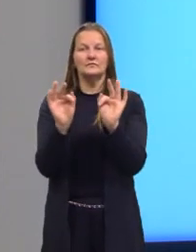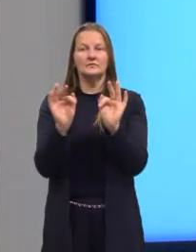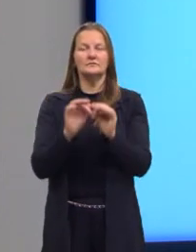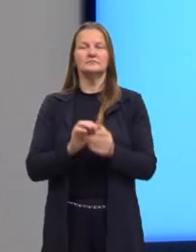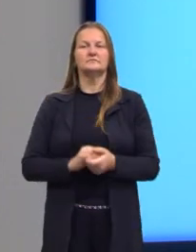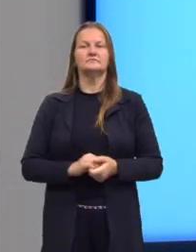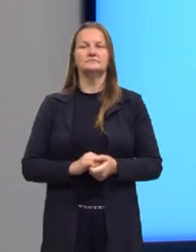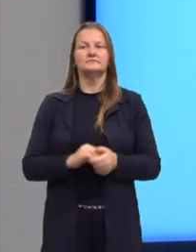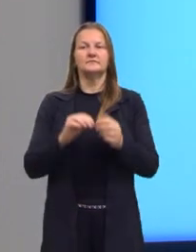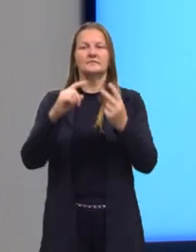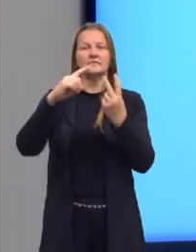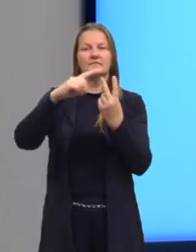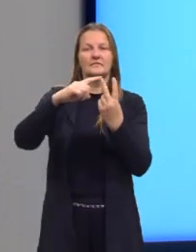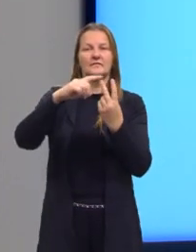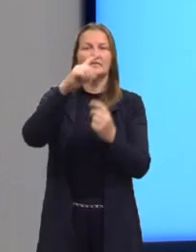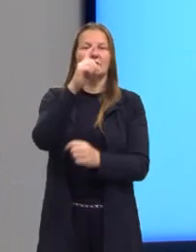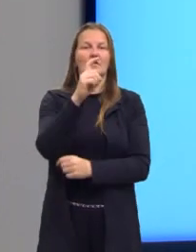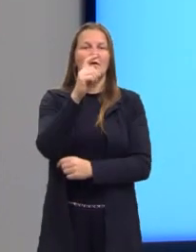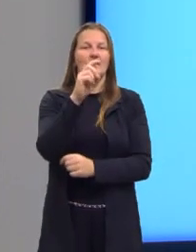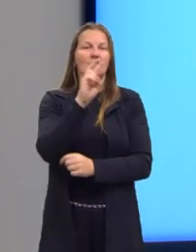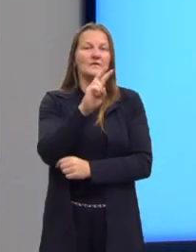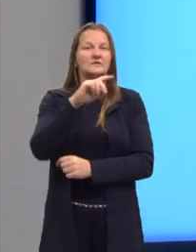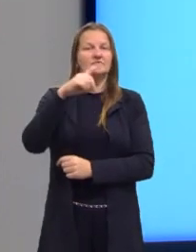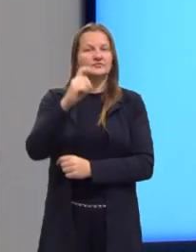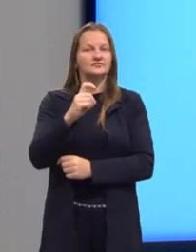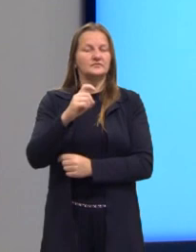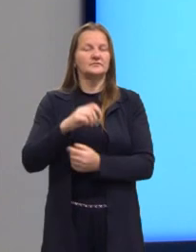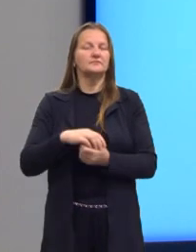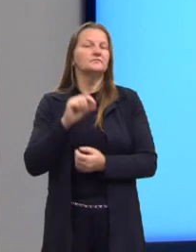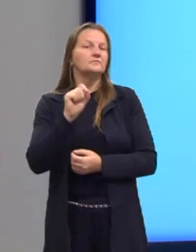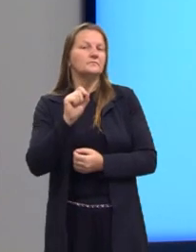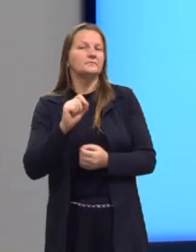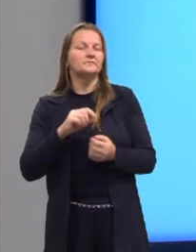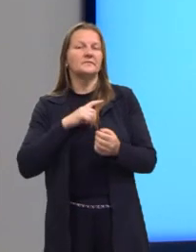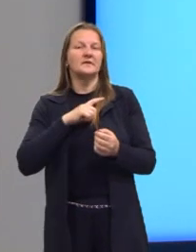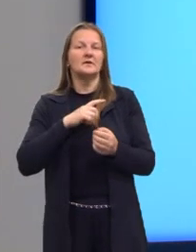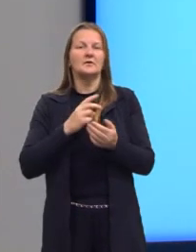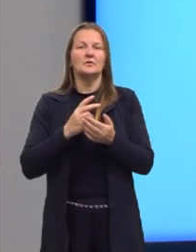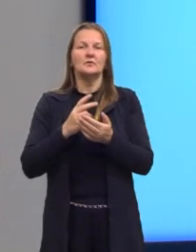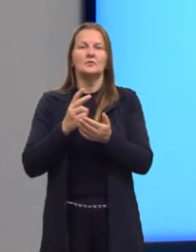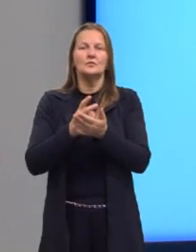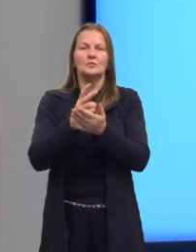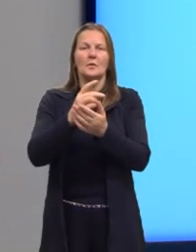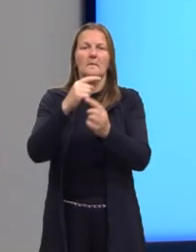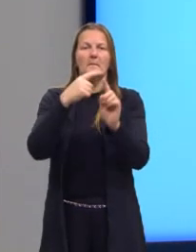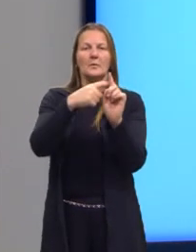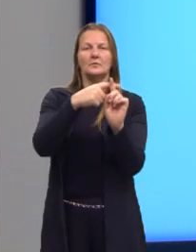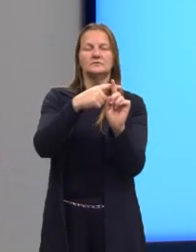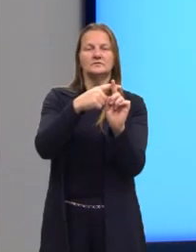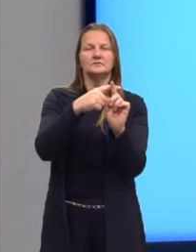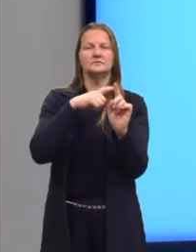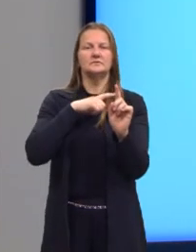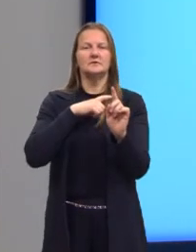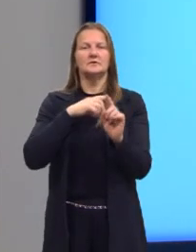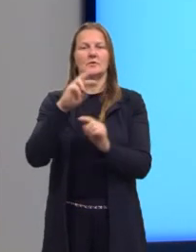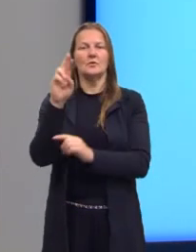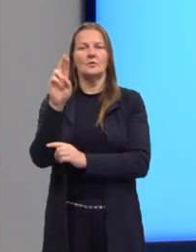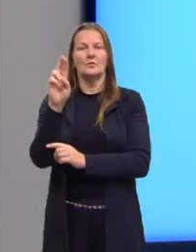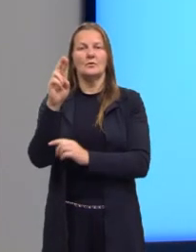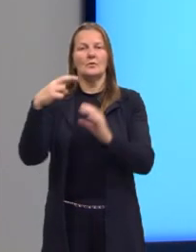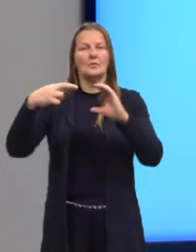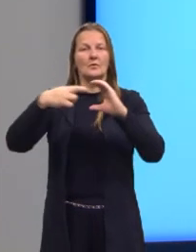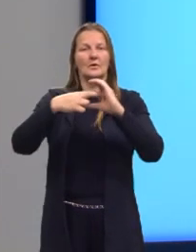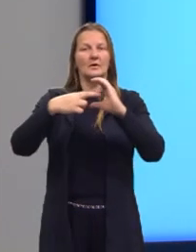chamamos ali de V de X, onde nós temos então uma constante positiva, nós temos o raio